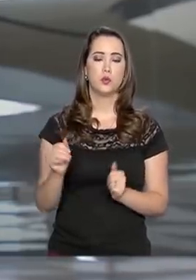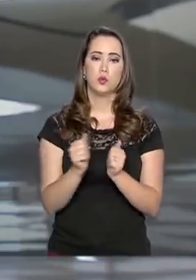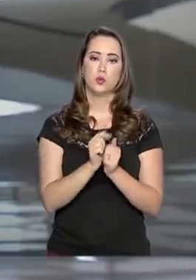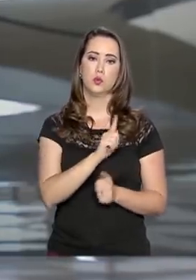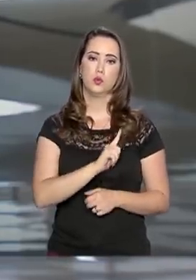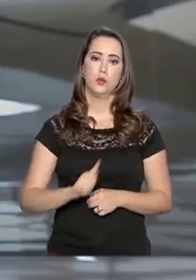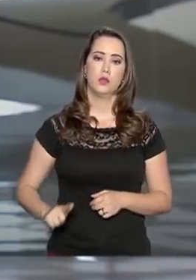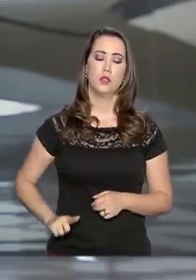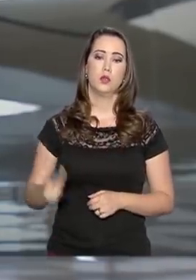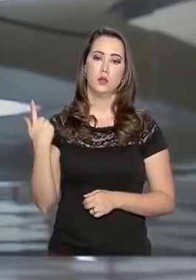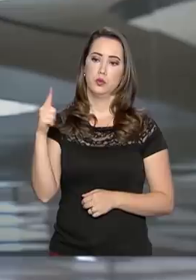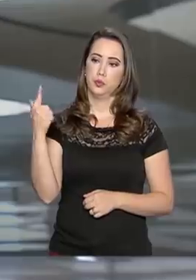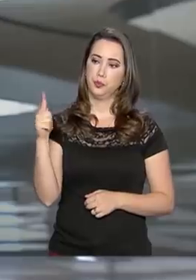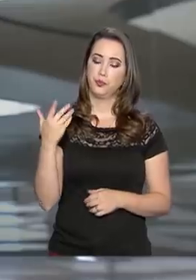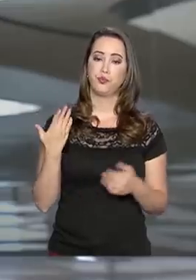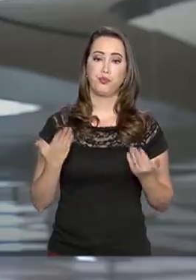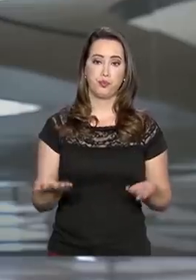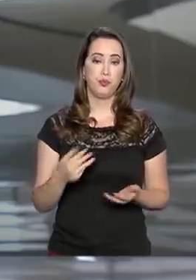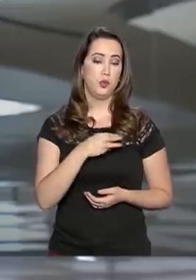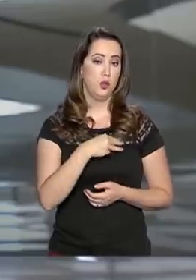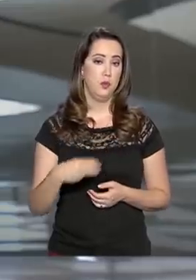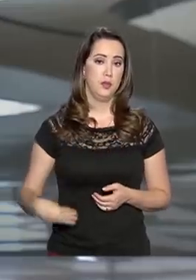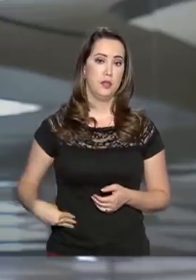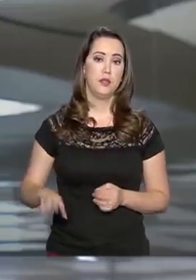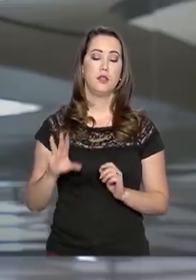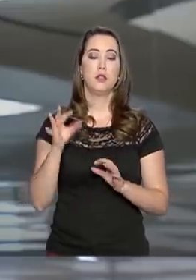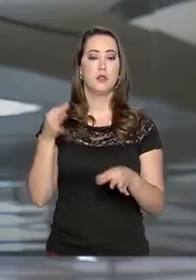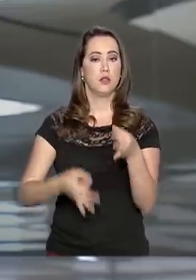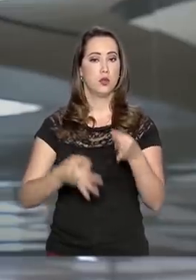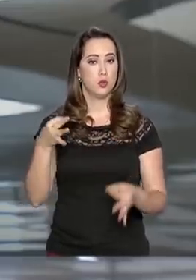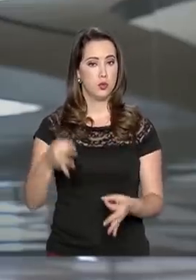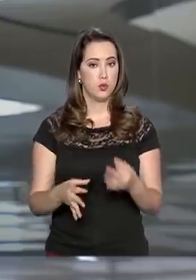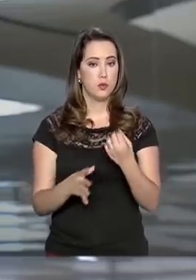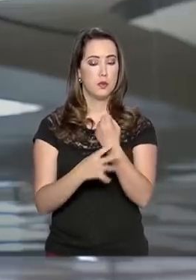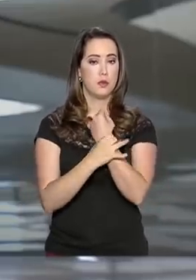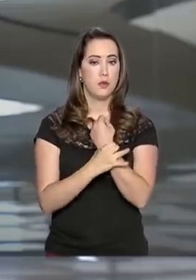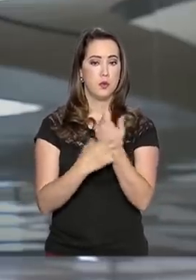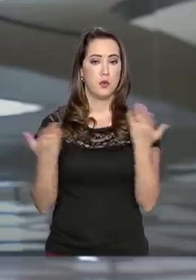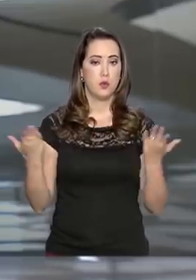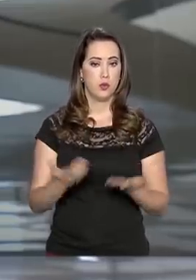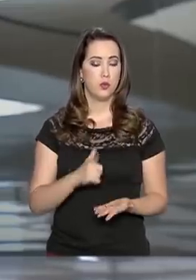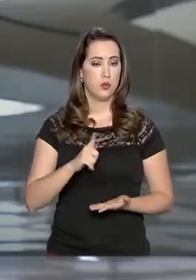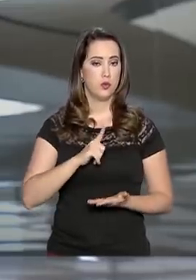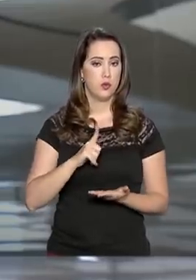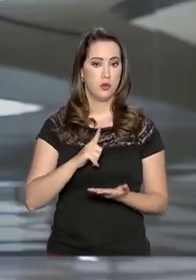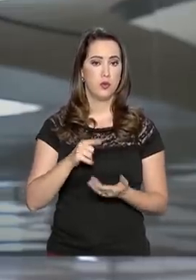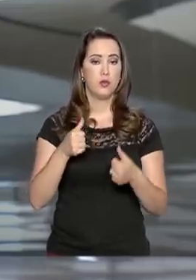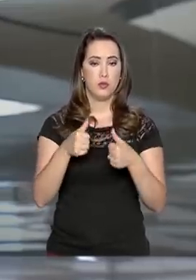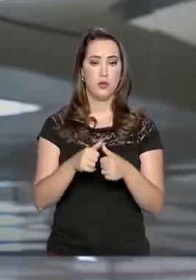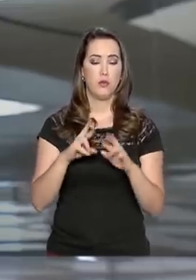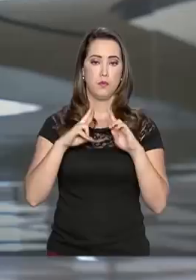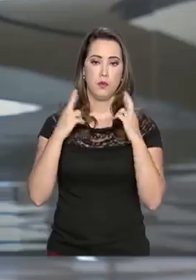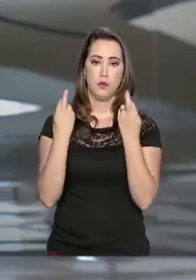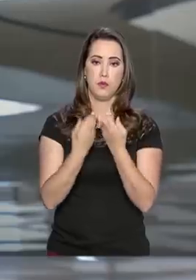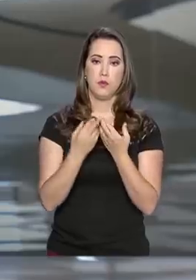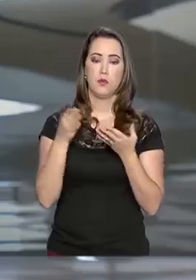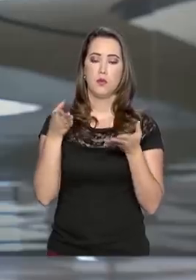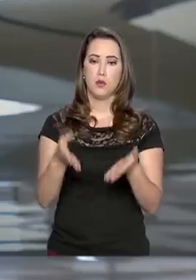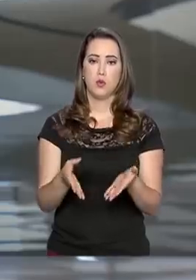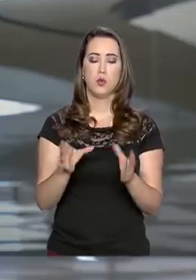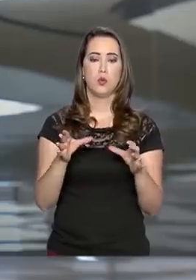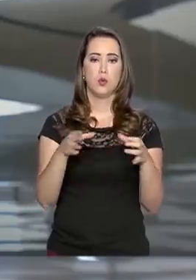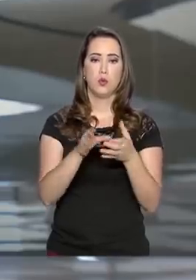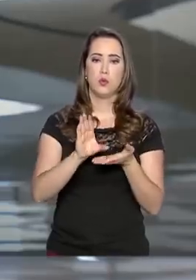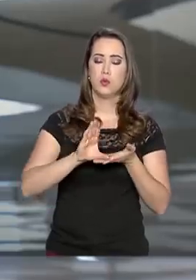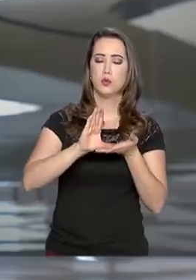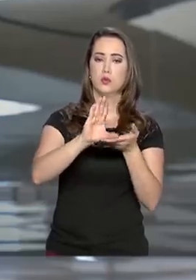Ronaldo Caiado. O ministro da Justiça e Segurança Pública, Sérgio Moro, hoje está em audiência pública na Comissão de